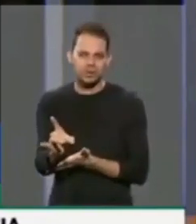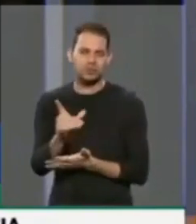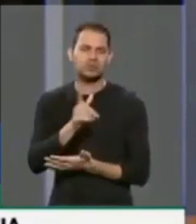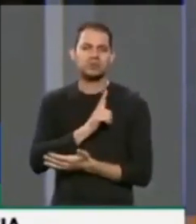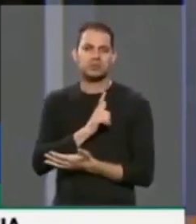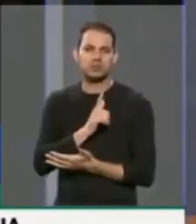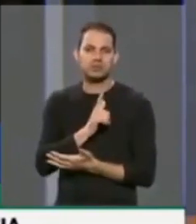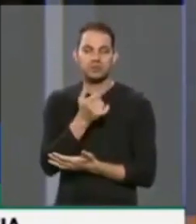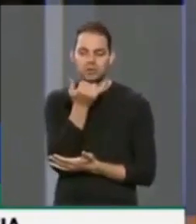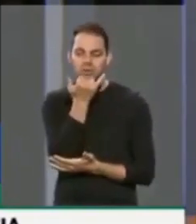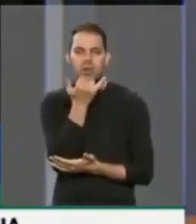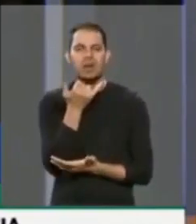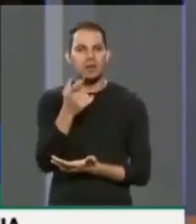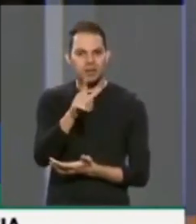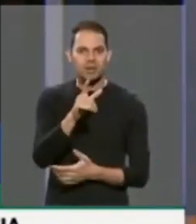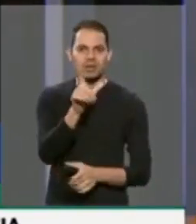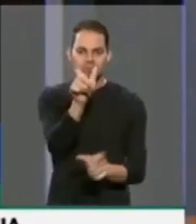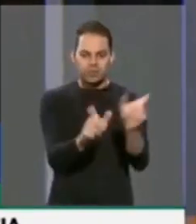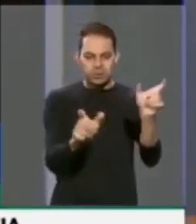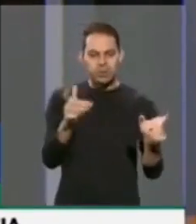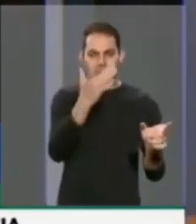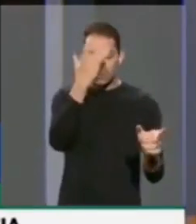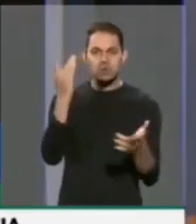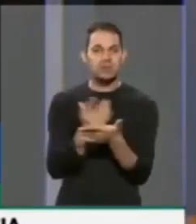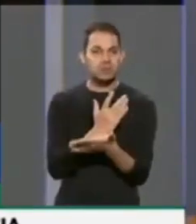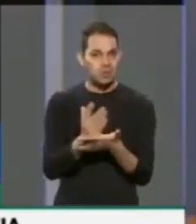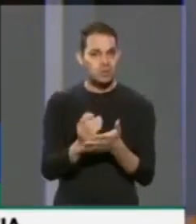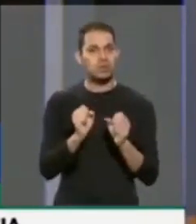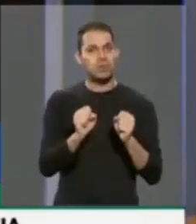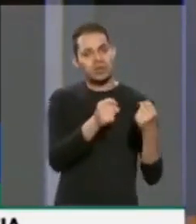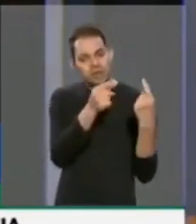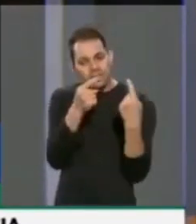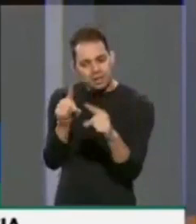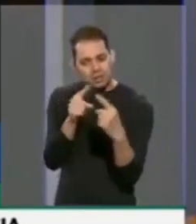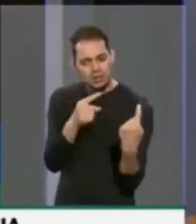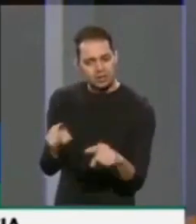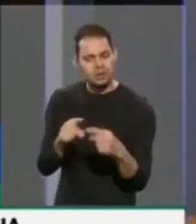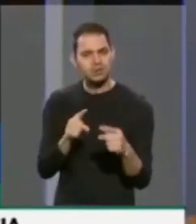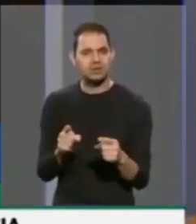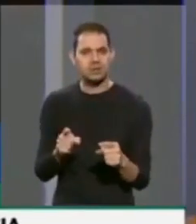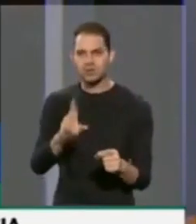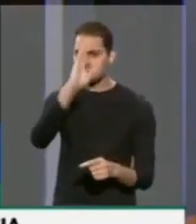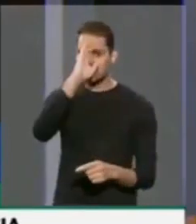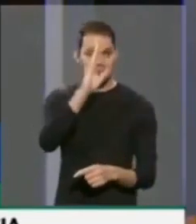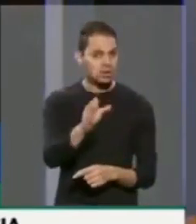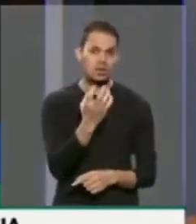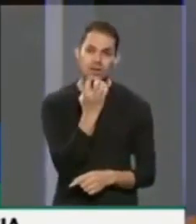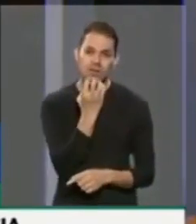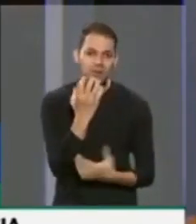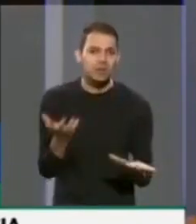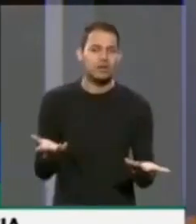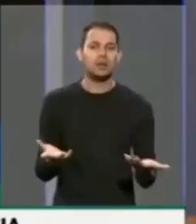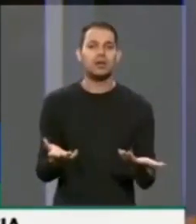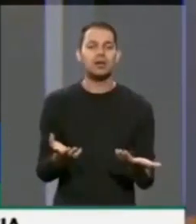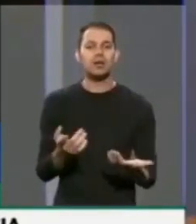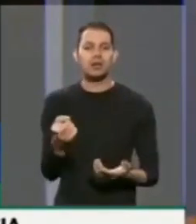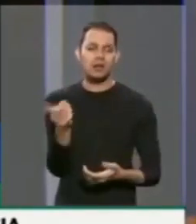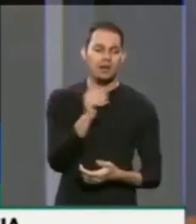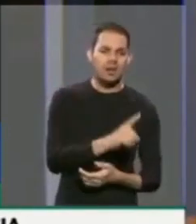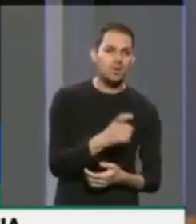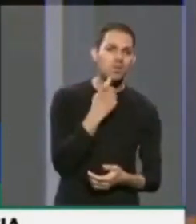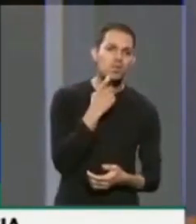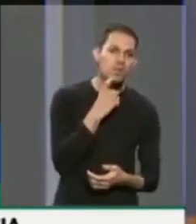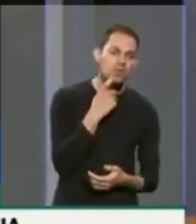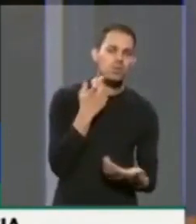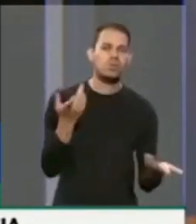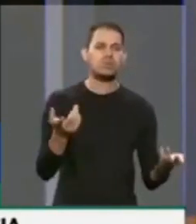cidadãos de forma isolada que podem fazer críticas até mesmo ao presidente Rodrigo Maia, ao presidente Alcolumbre, aos